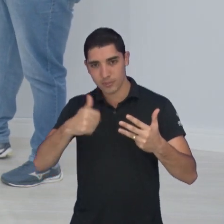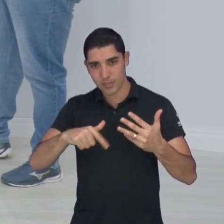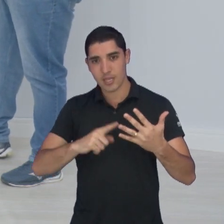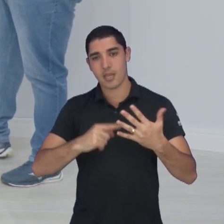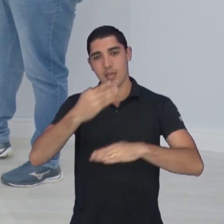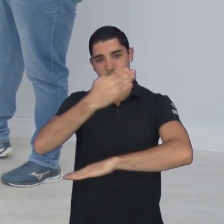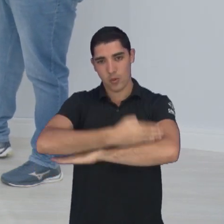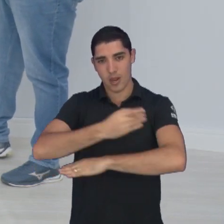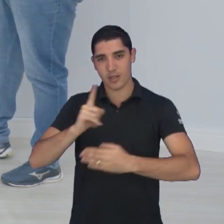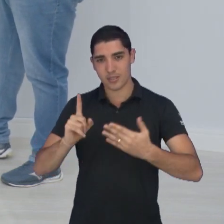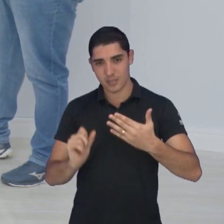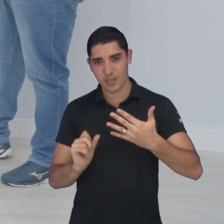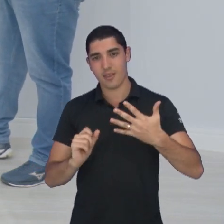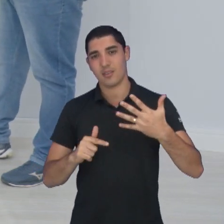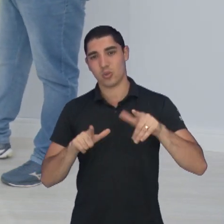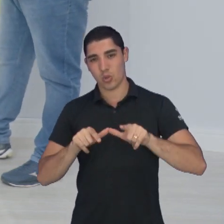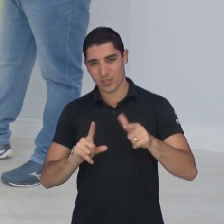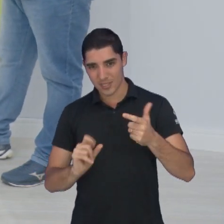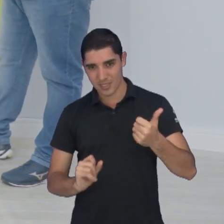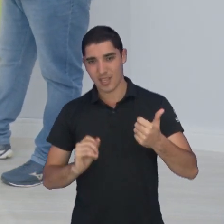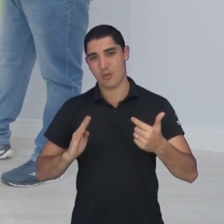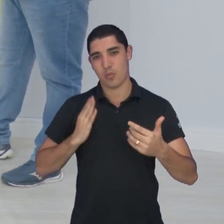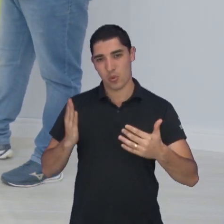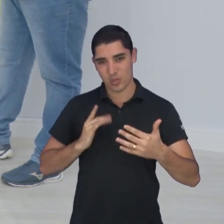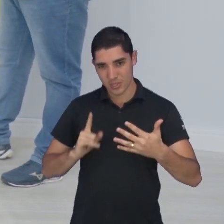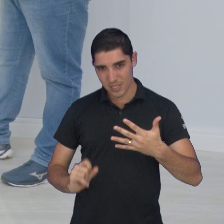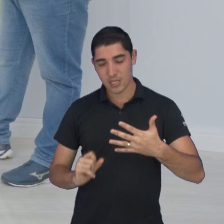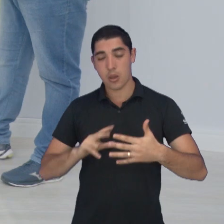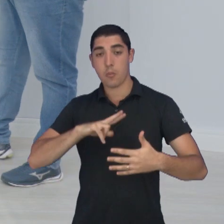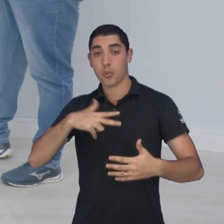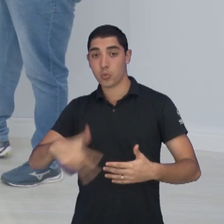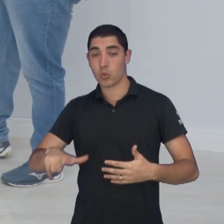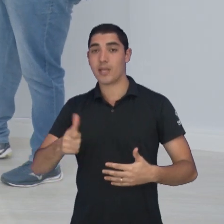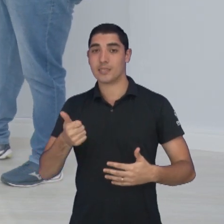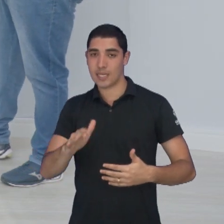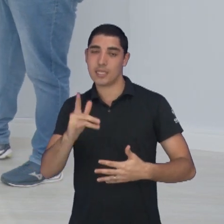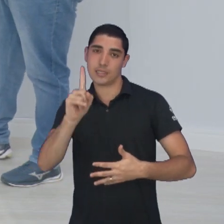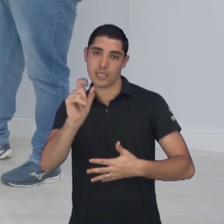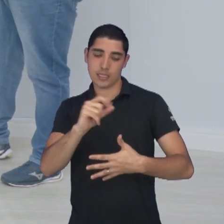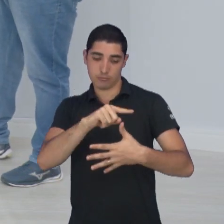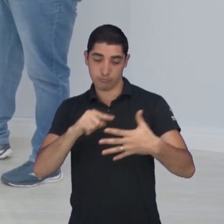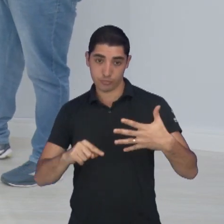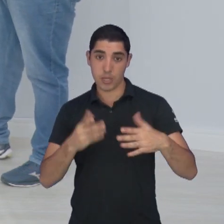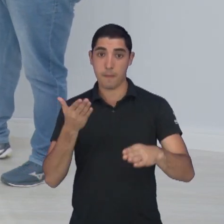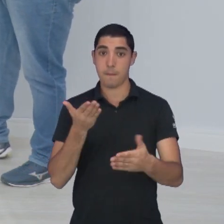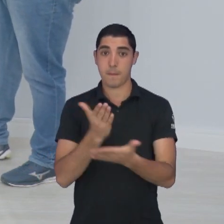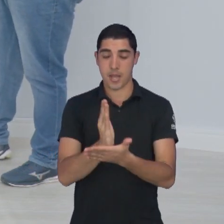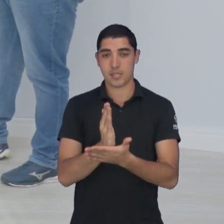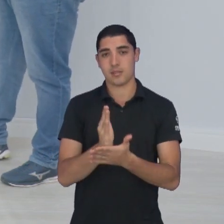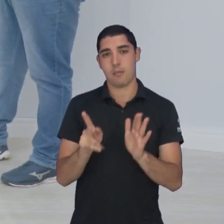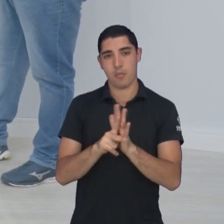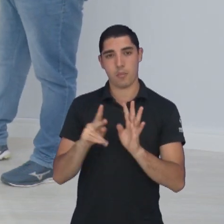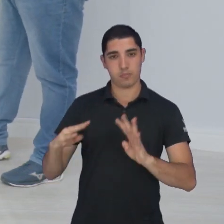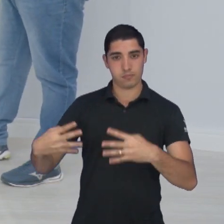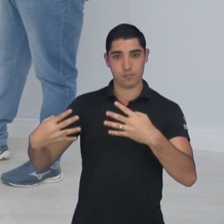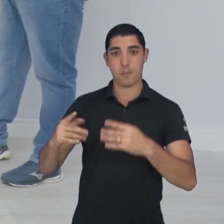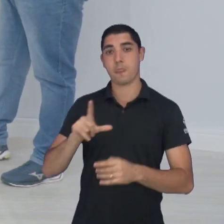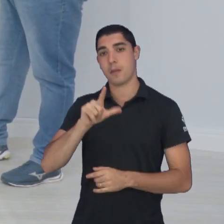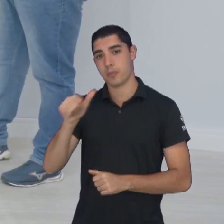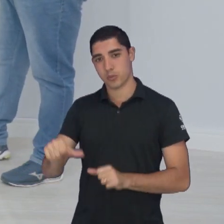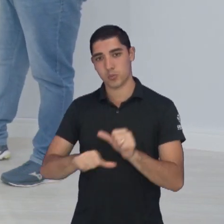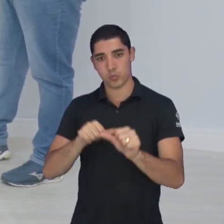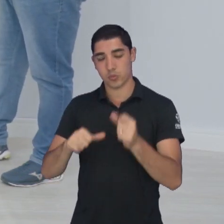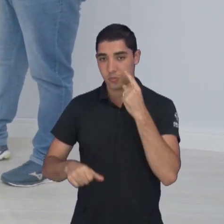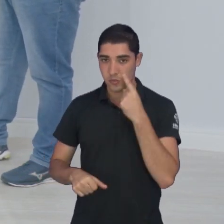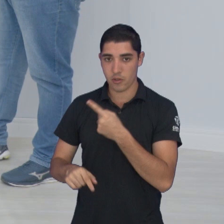16. Oeste, 16. Portuguesa Santista, também 16. Seriam os oito classificados à próxima fase. Vira a tabela. A